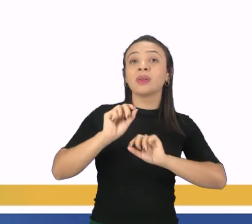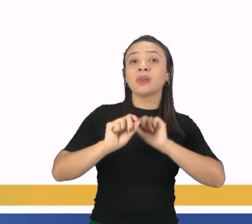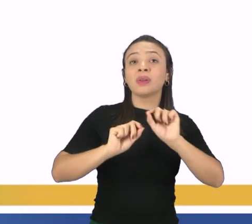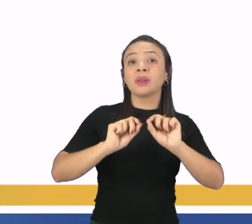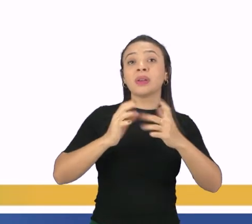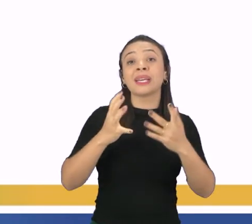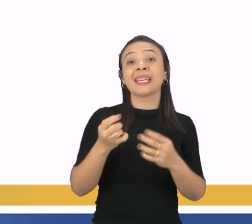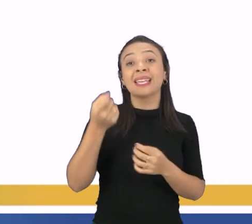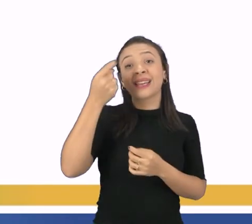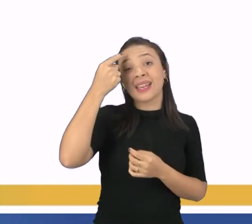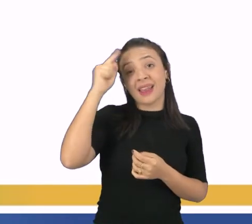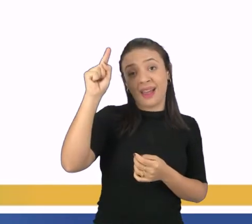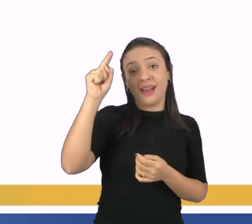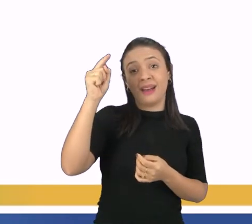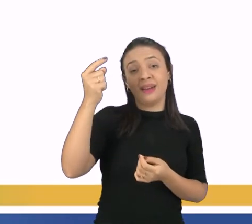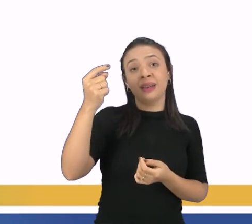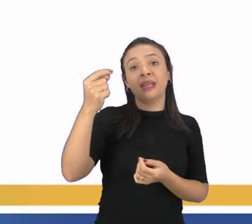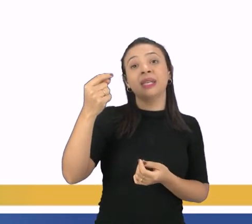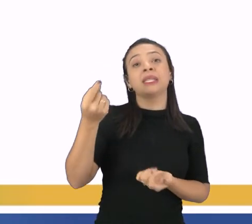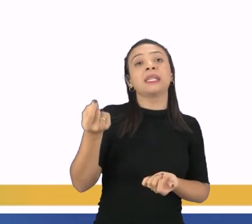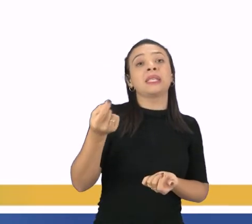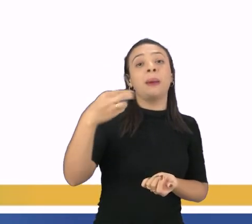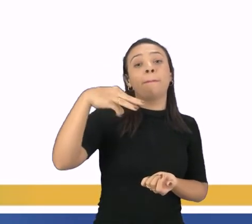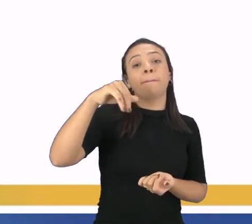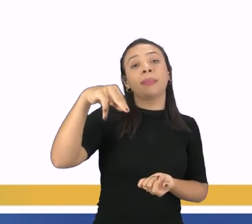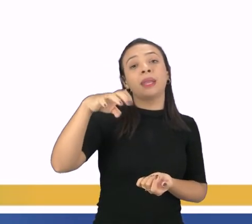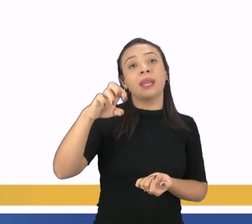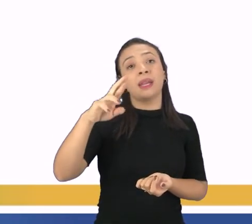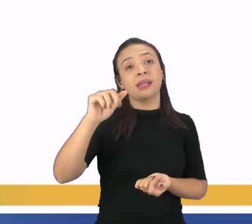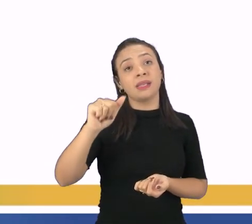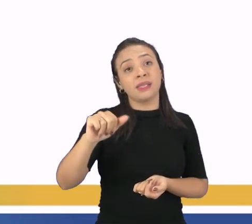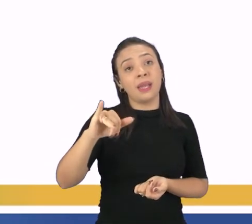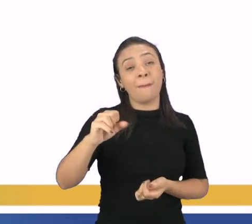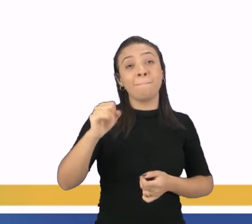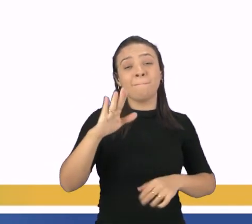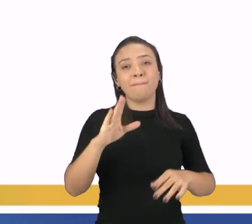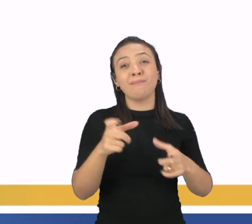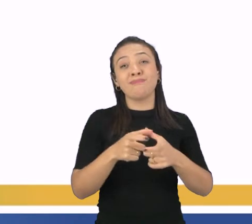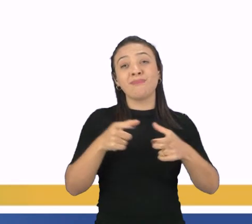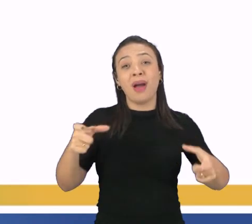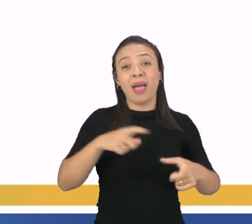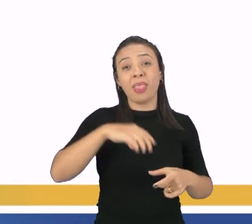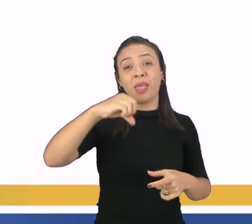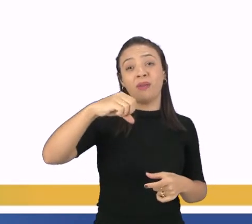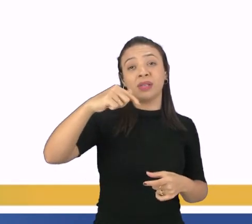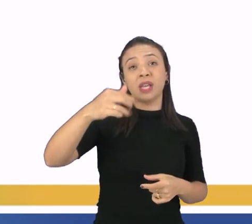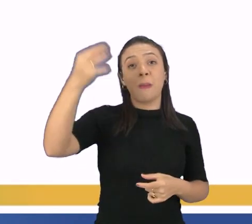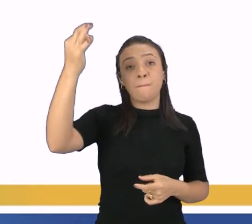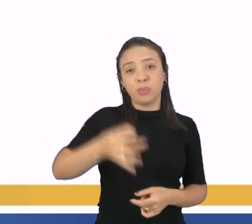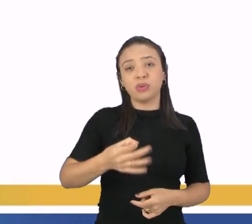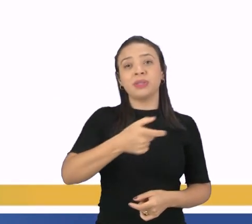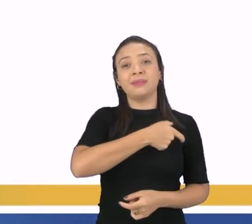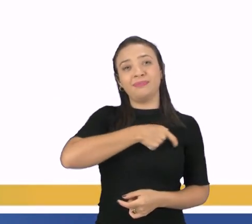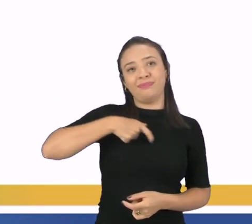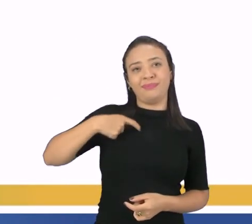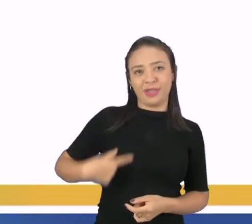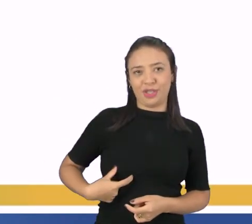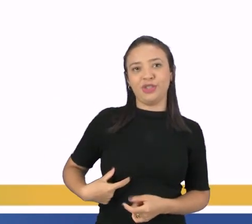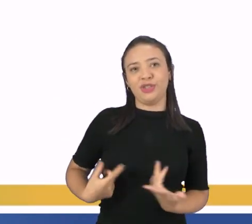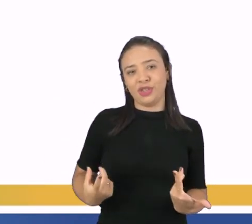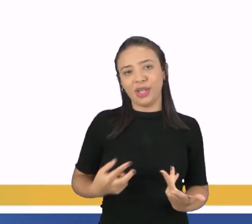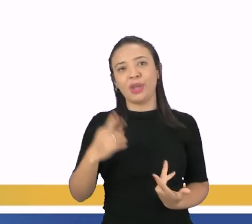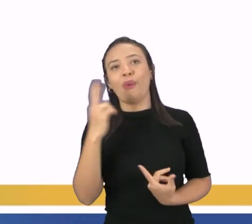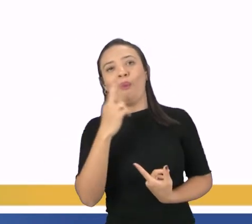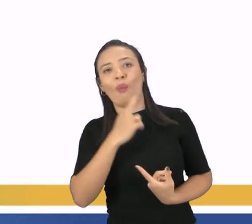produção desses minerais está concentrada 97% da China que detém um terço das reservas mundiais China,